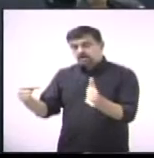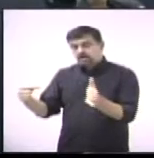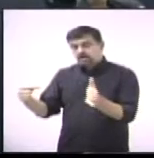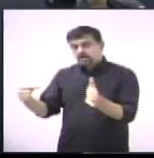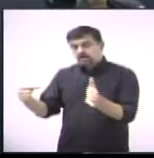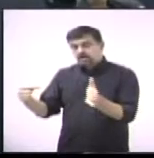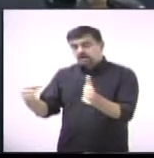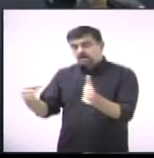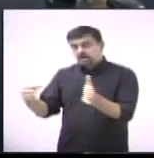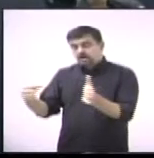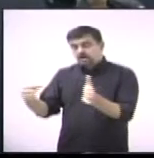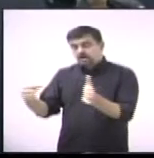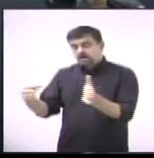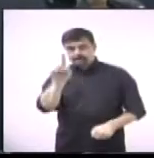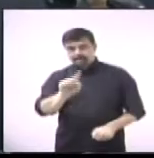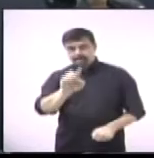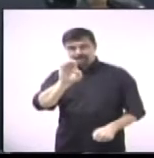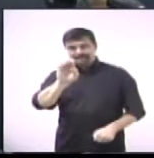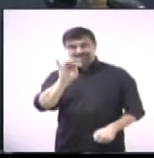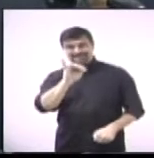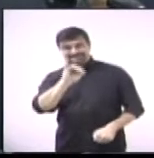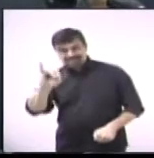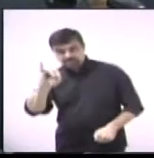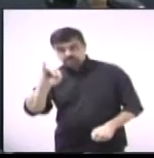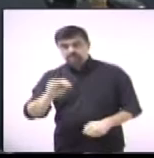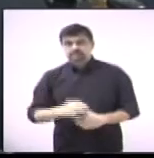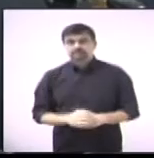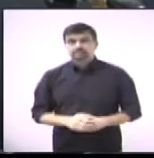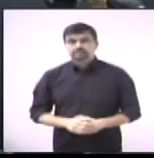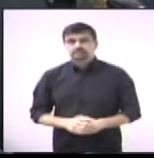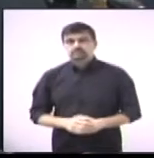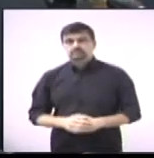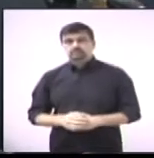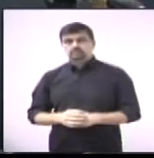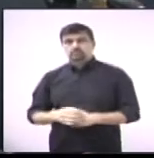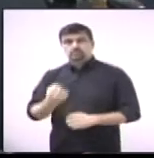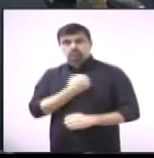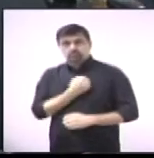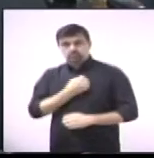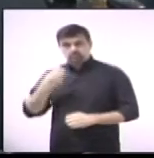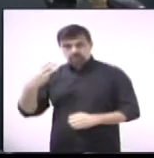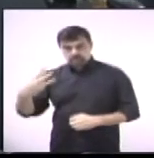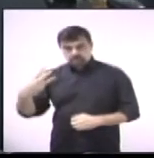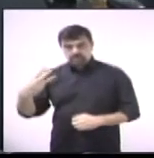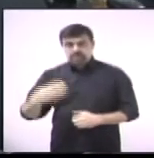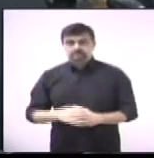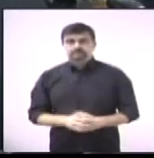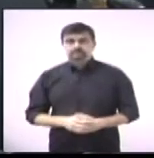Pazete, módulo 3 e